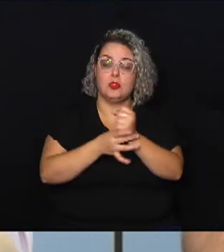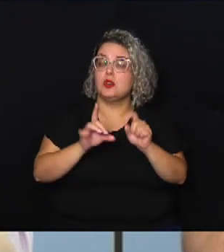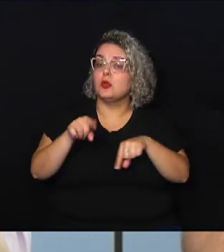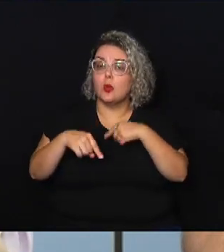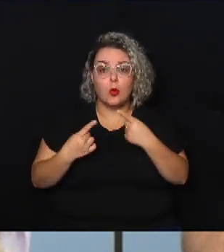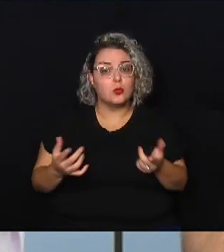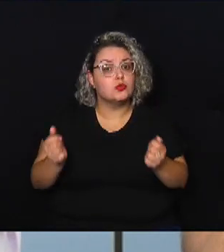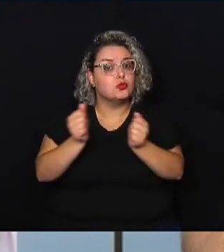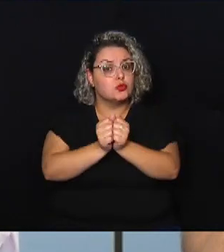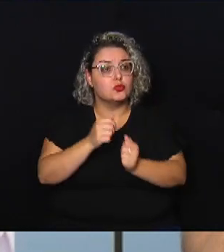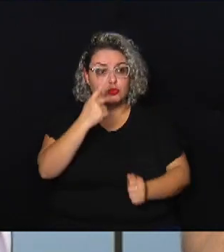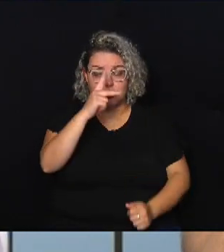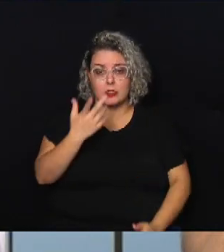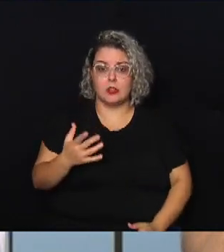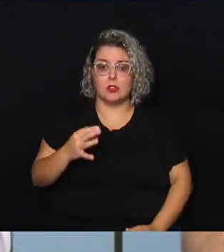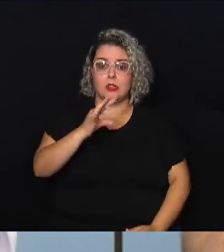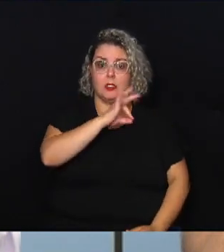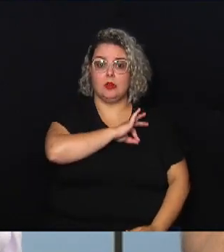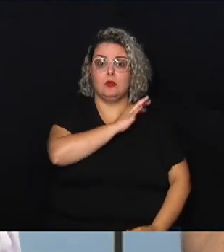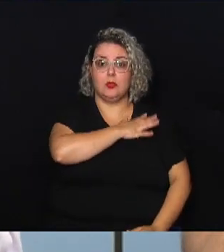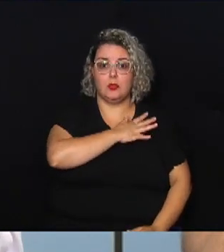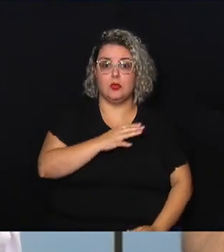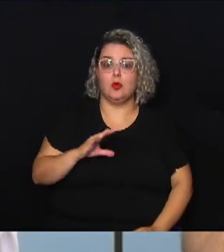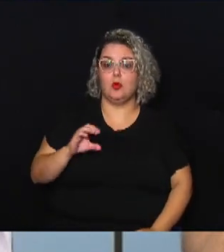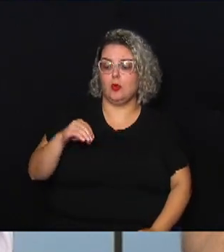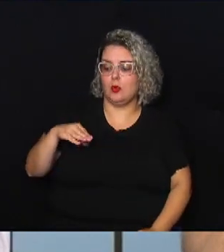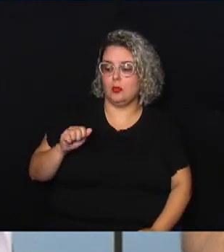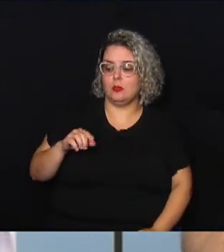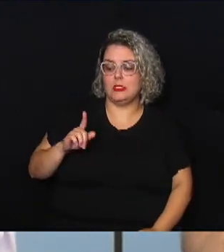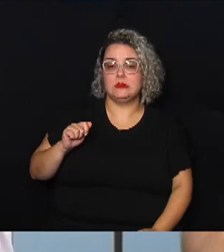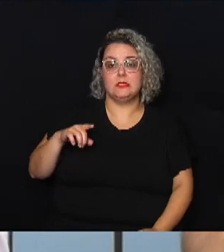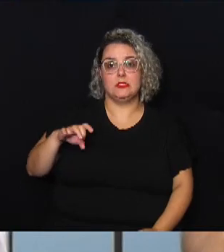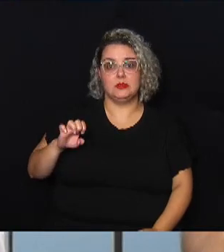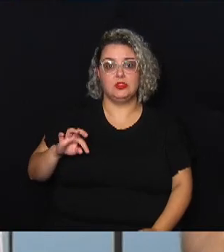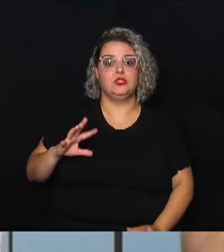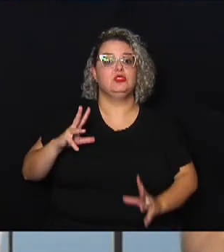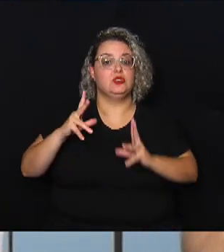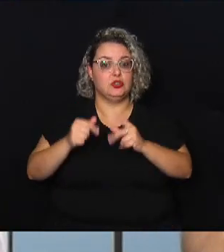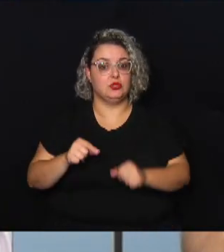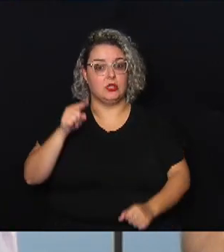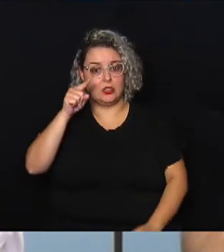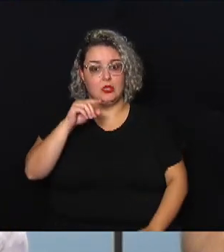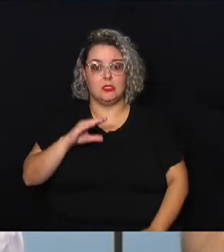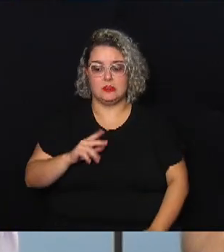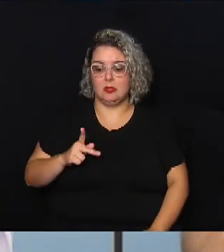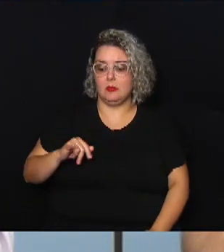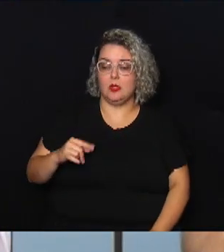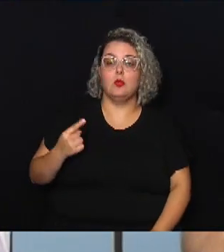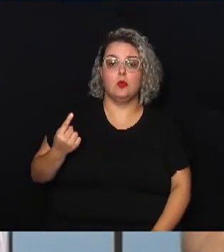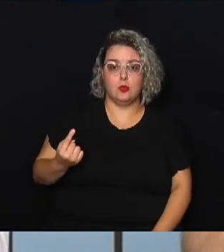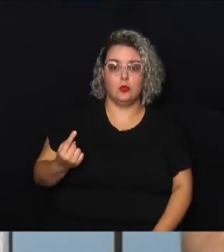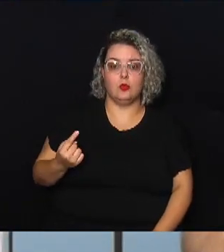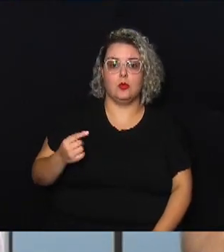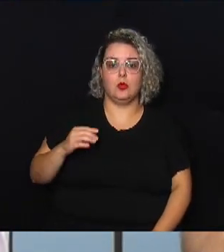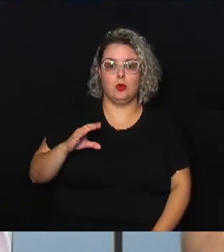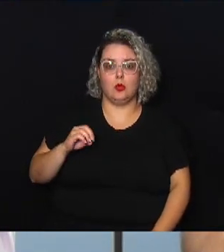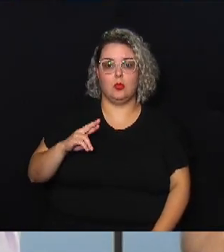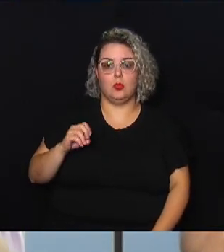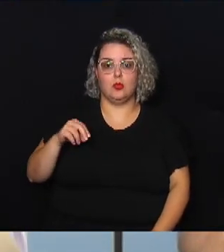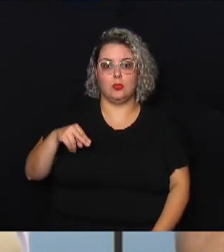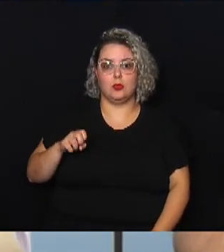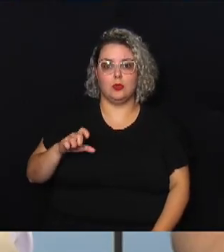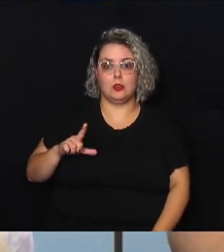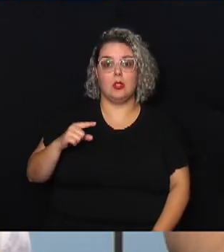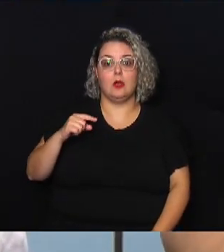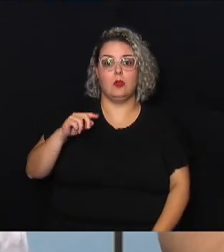da polícia militar eu posso falar que o comandante geral está lá o comandante do CPI 1 que é o coronel Hugo que é daqui da nossa